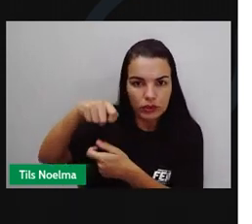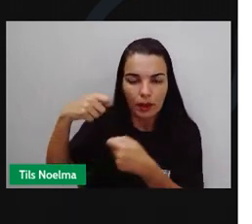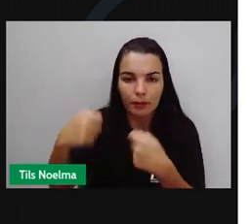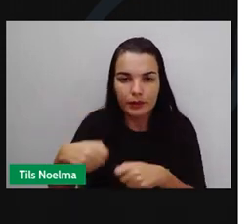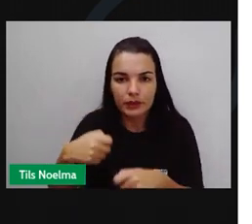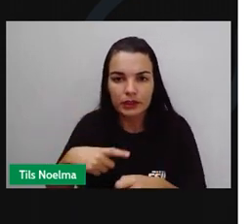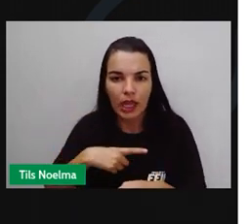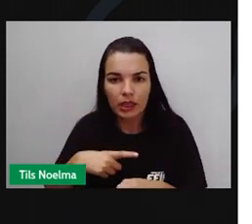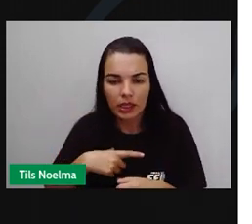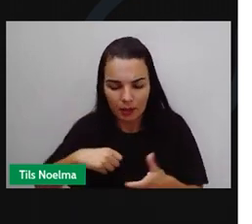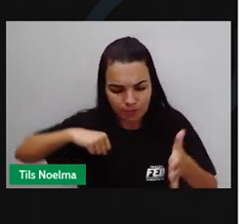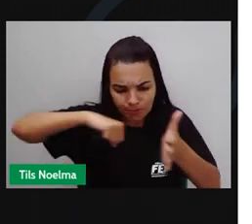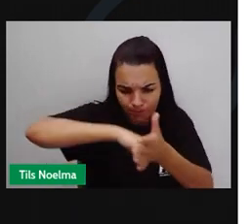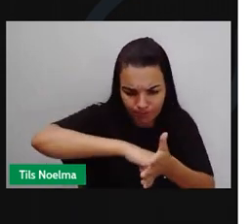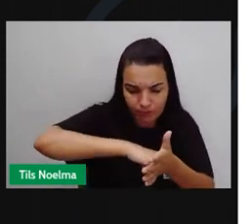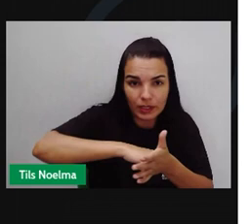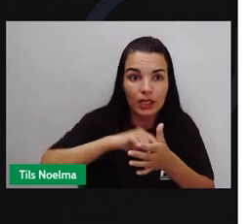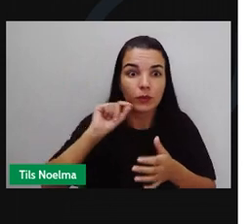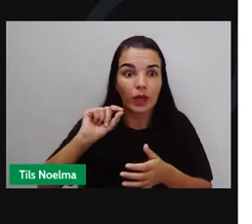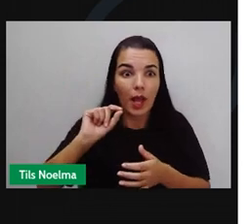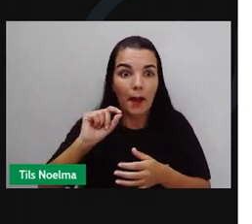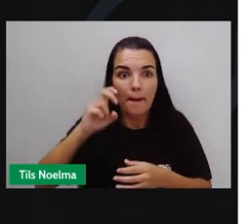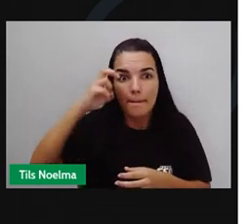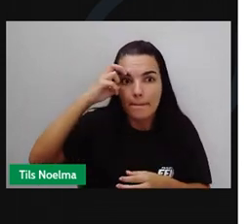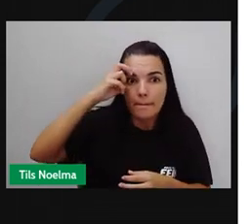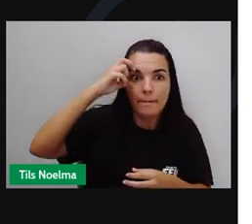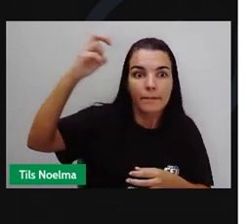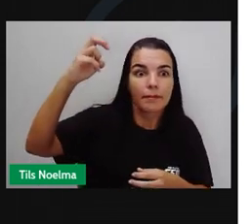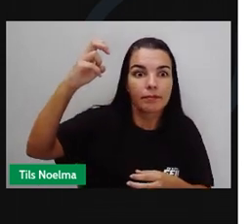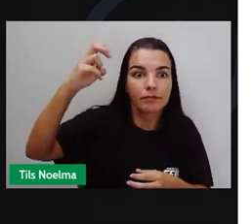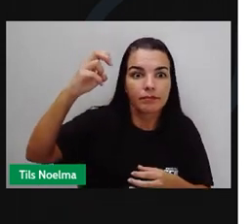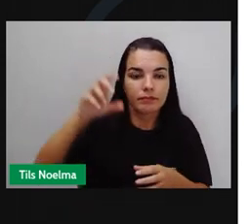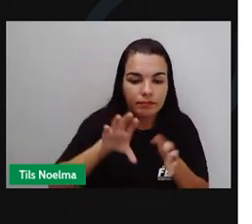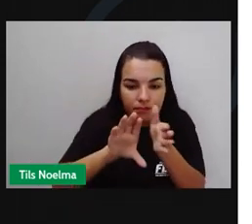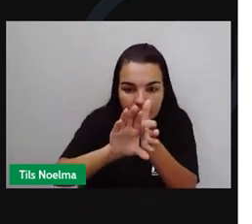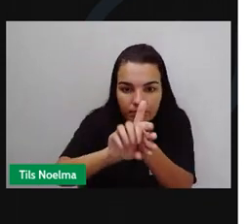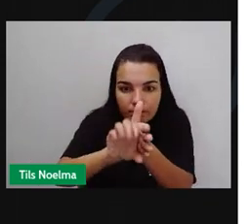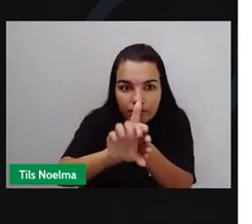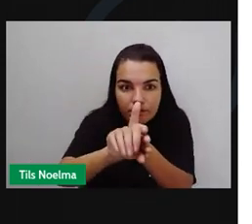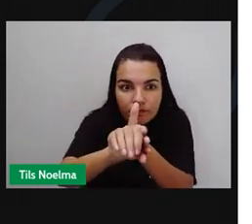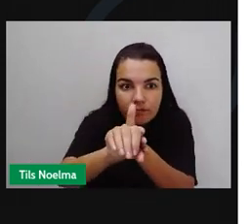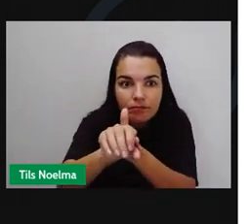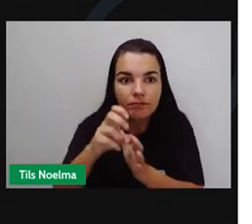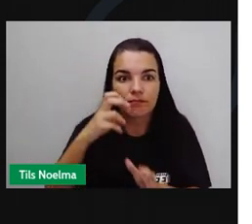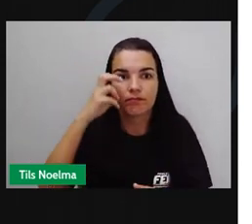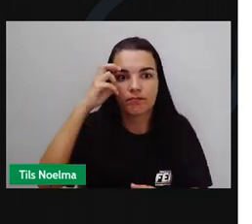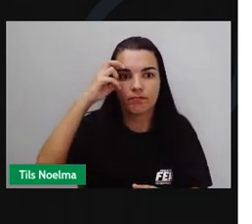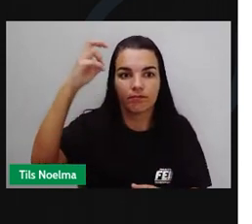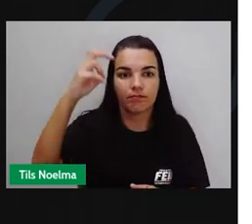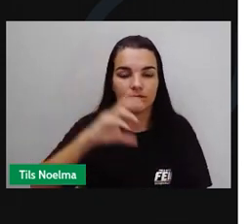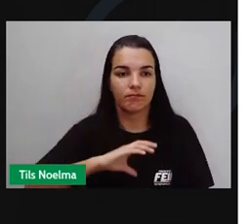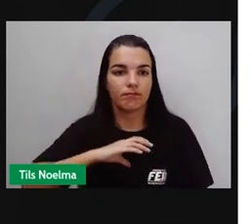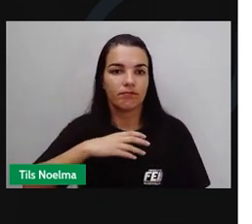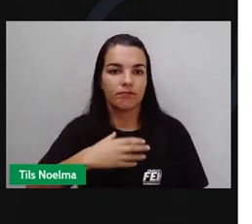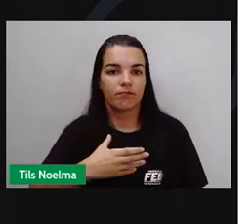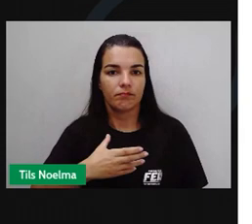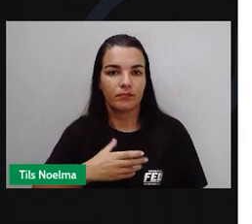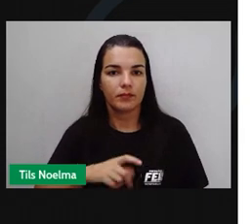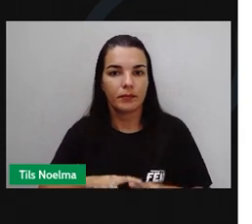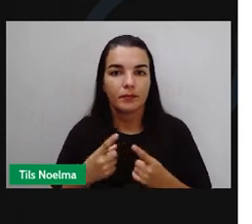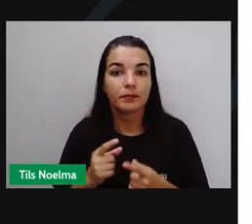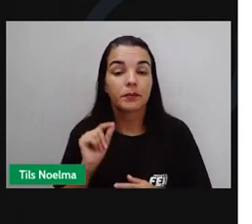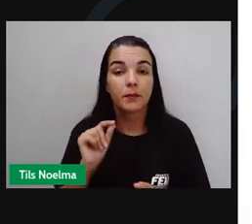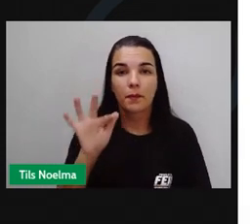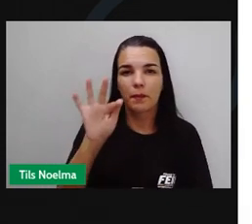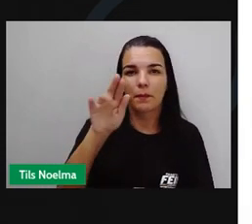antibióticos para combater as superbactérias, que são aquelas resistentes até aos antibióticos mais modernos. Os fungos